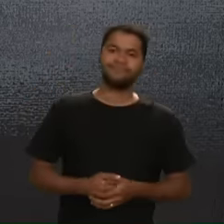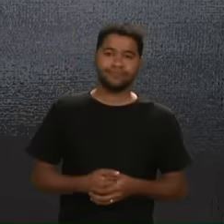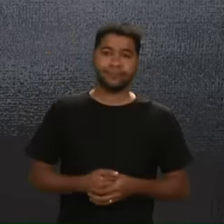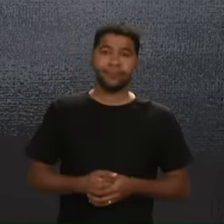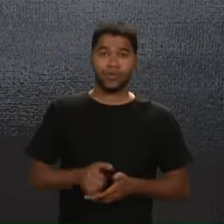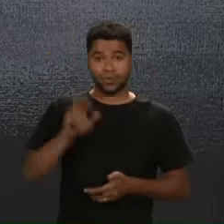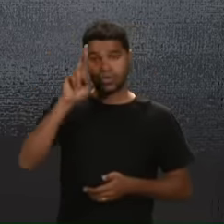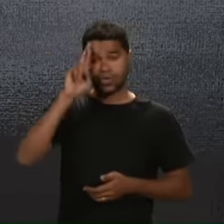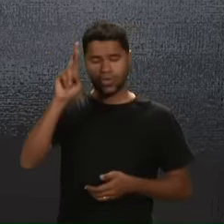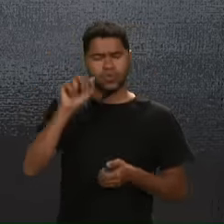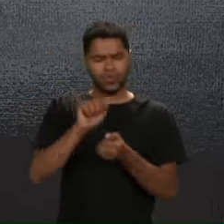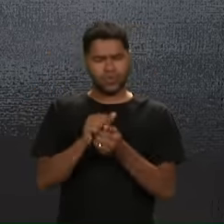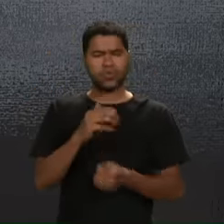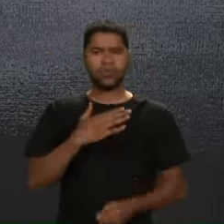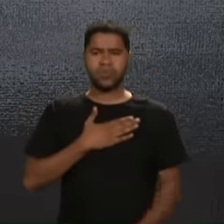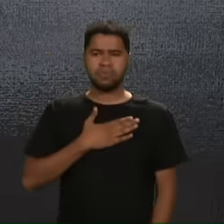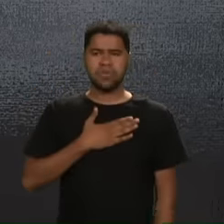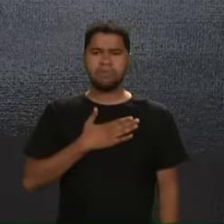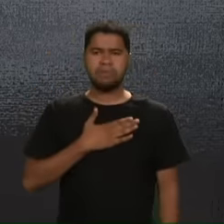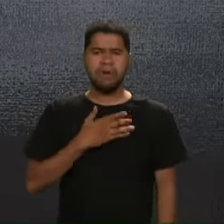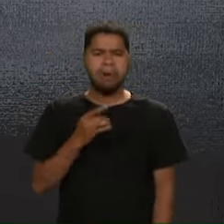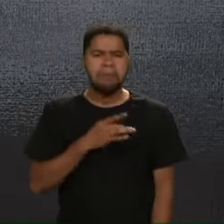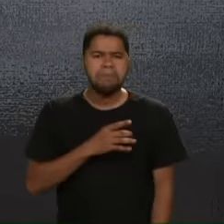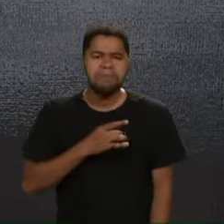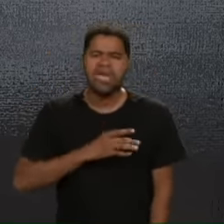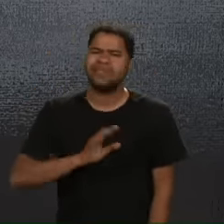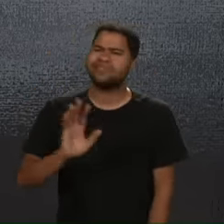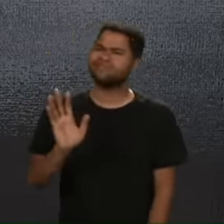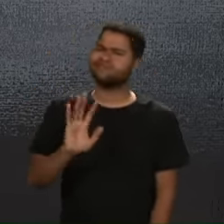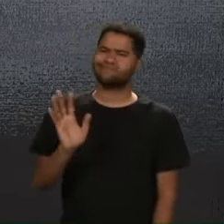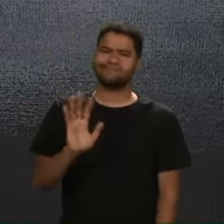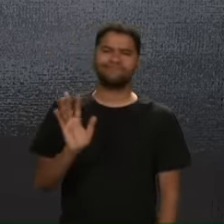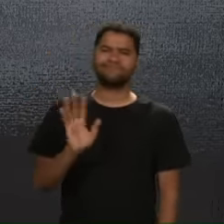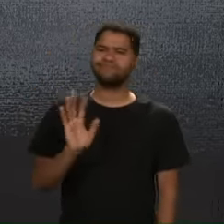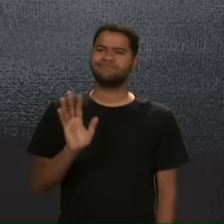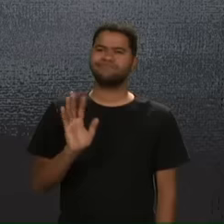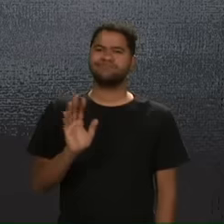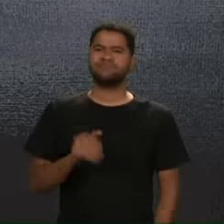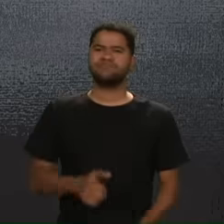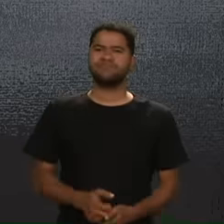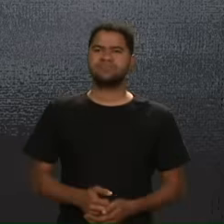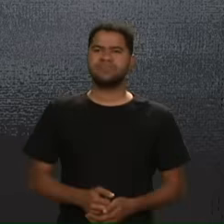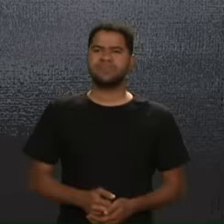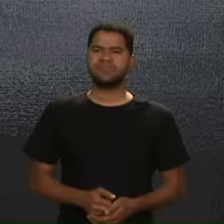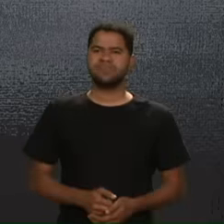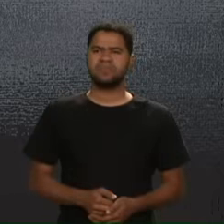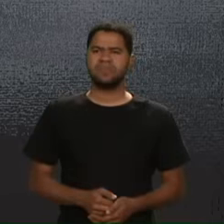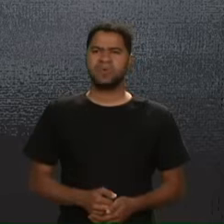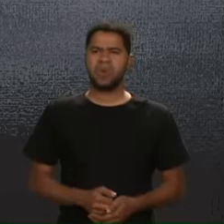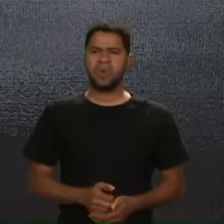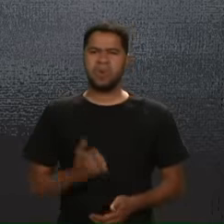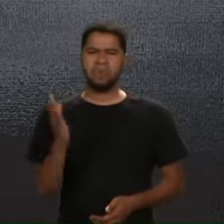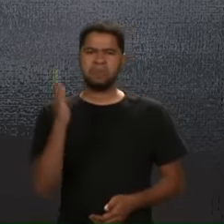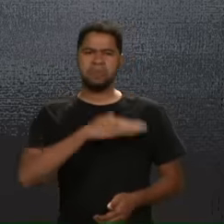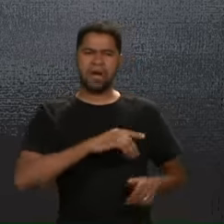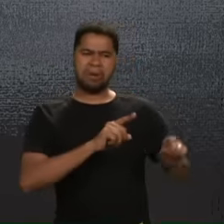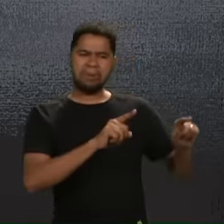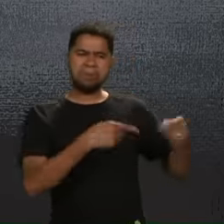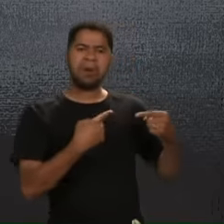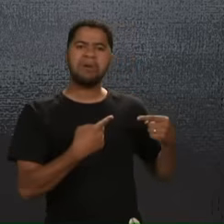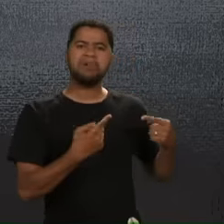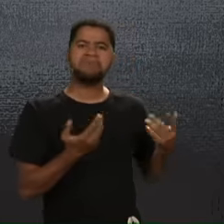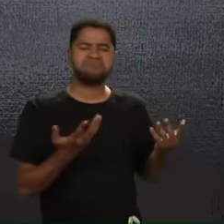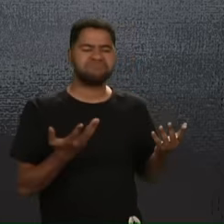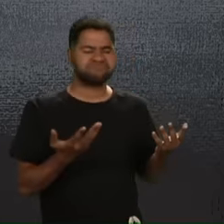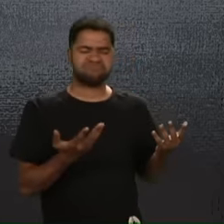Não Temerei Quem me poderá Fazer O